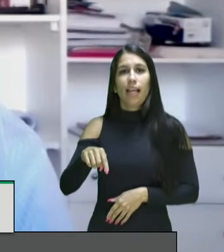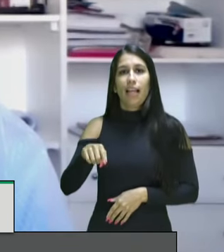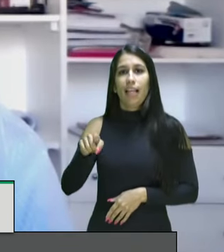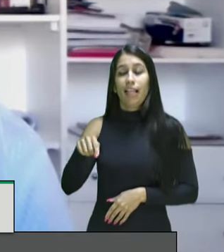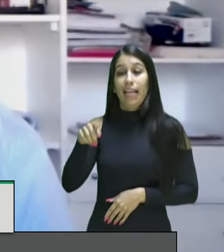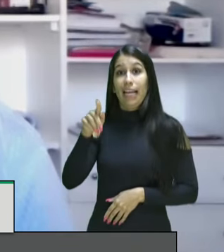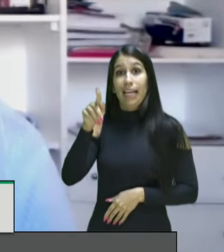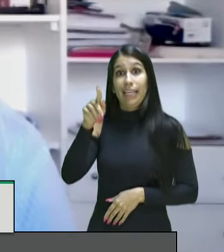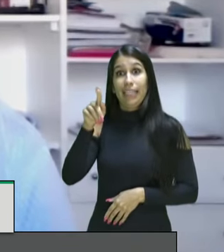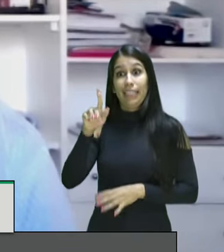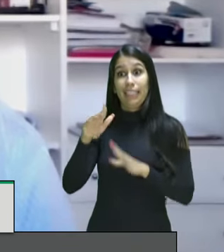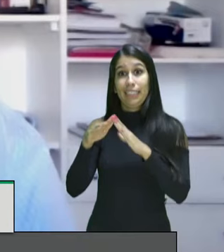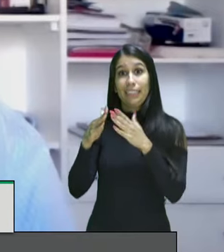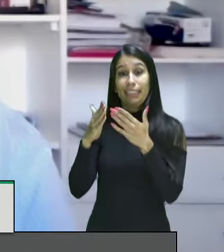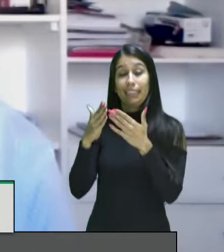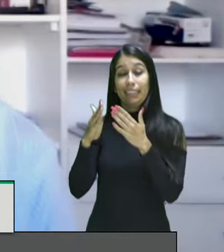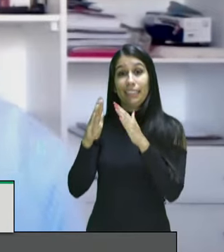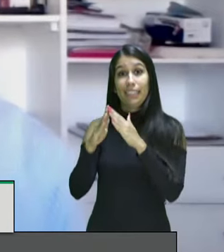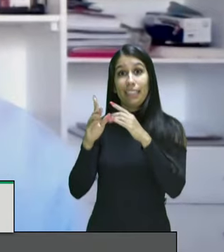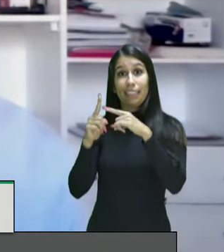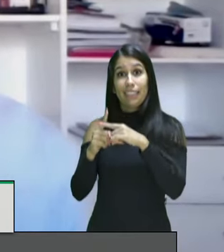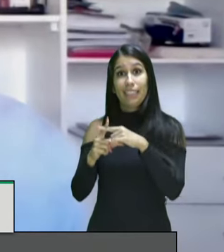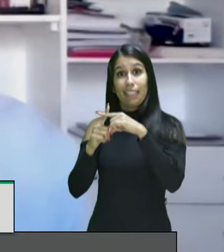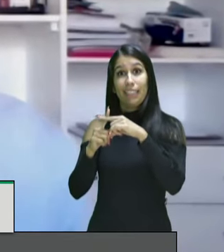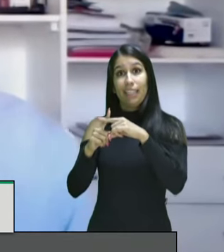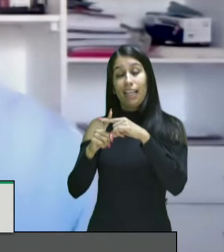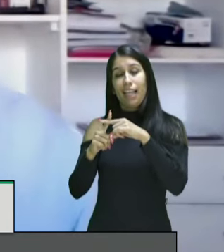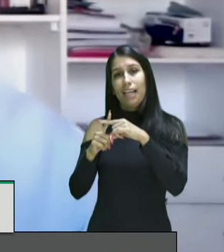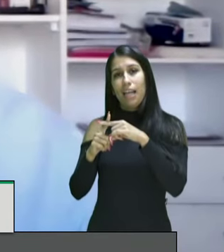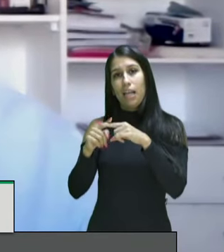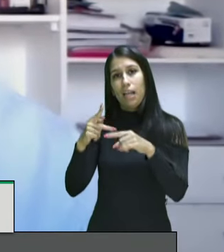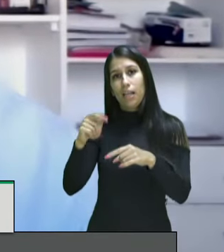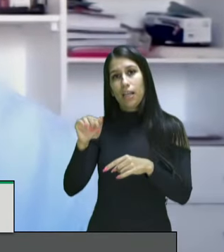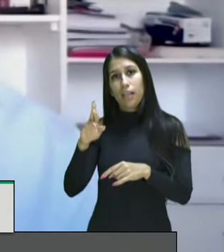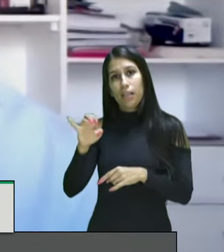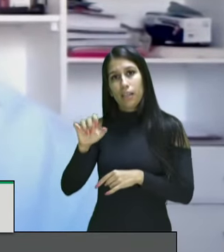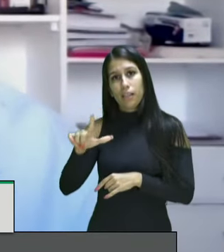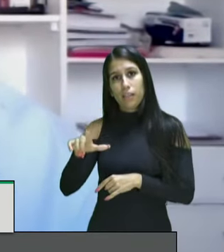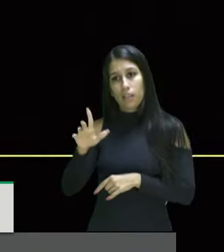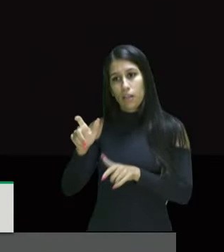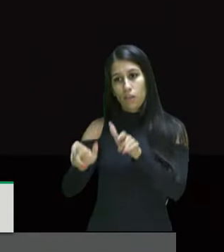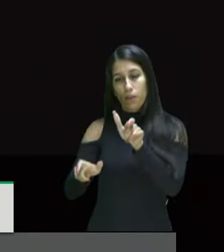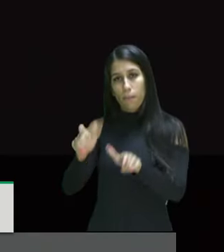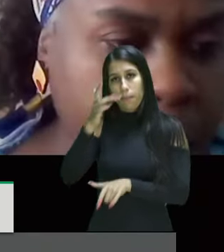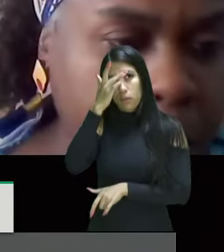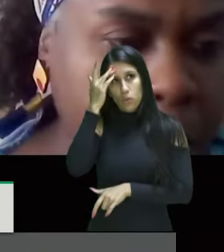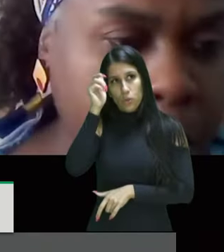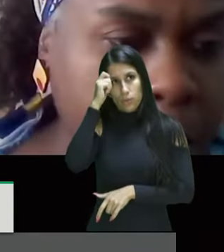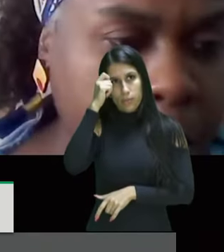negras APNs e convergência negra é com a senhora a palavra agora